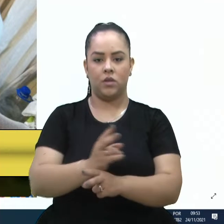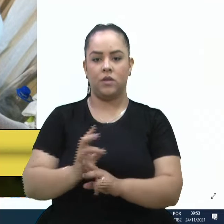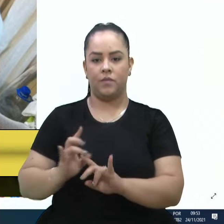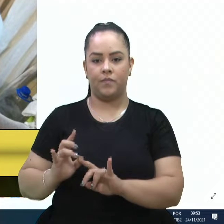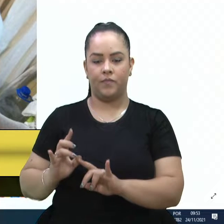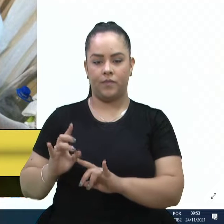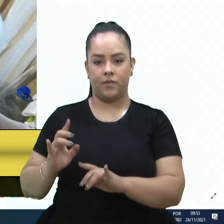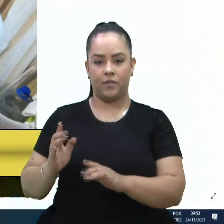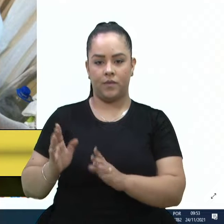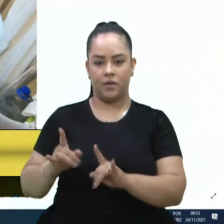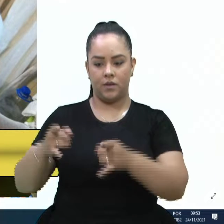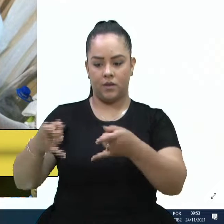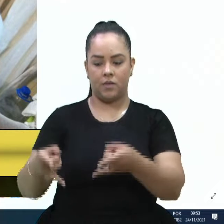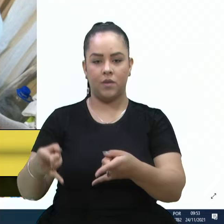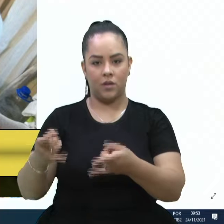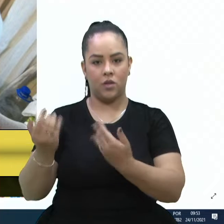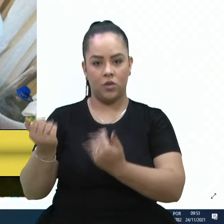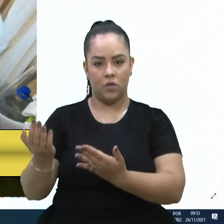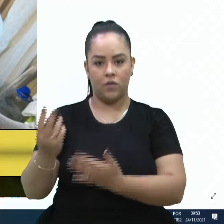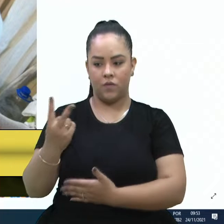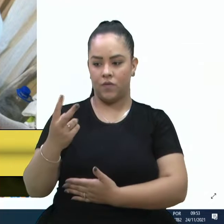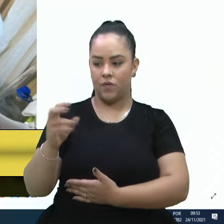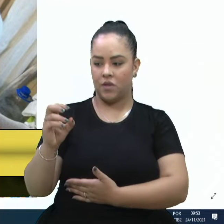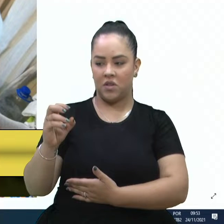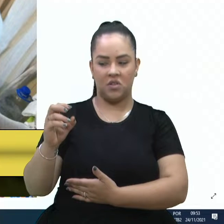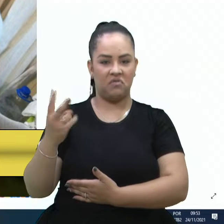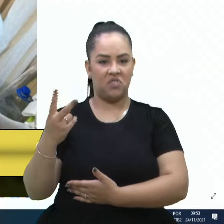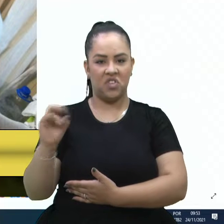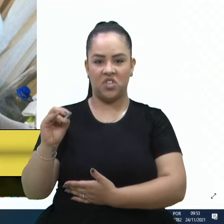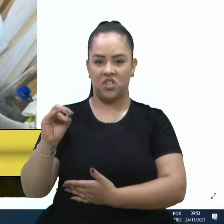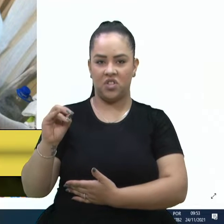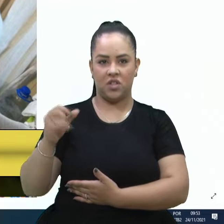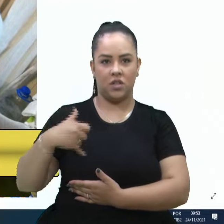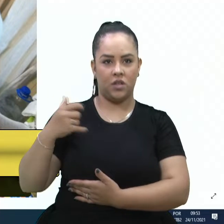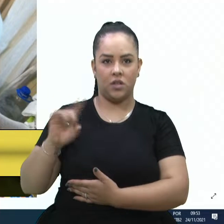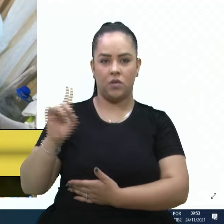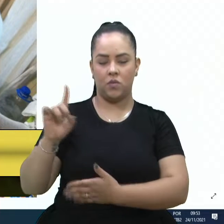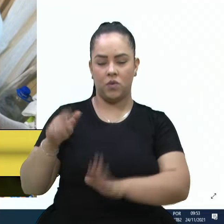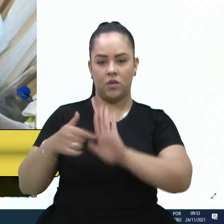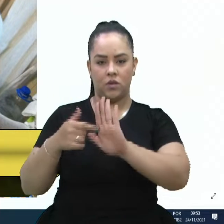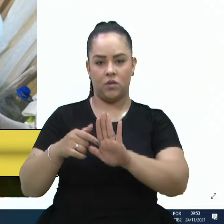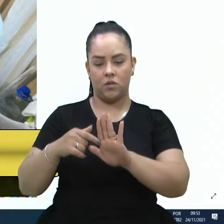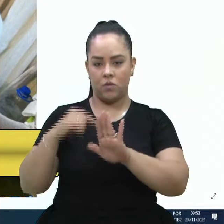jovem de 20 e poucos anos, que não estou aí mostrando a imagem do rosto,